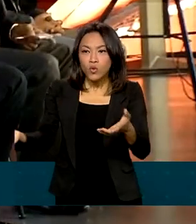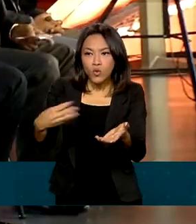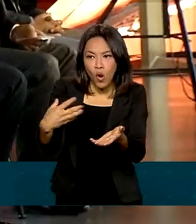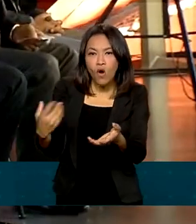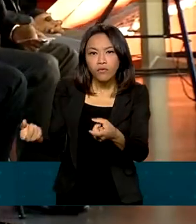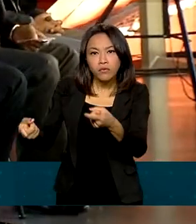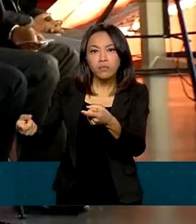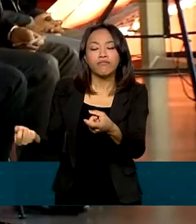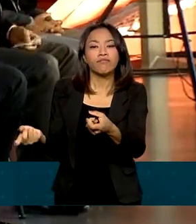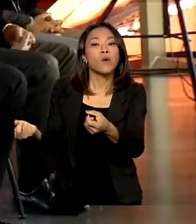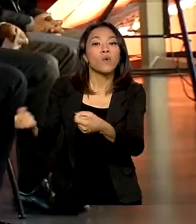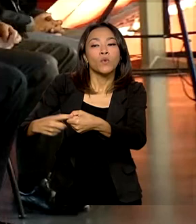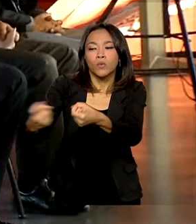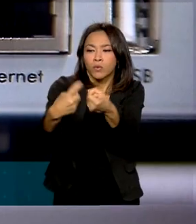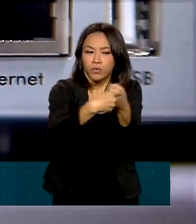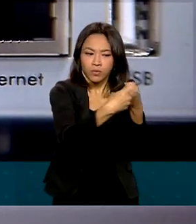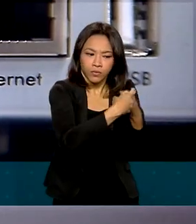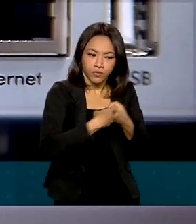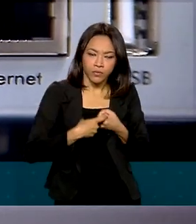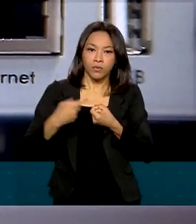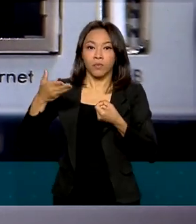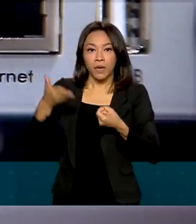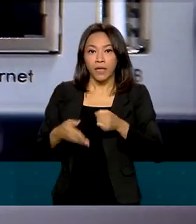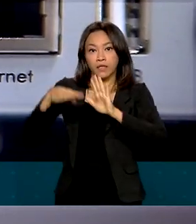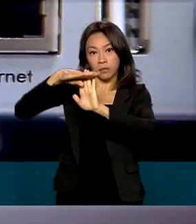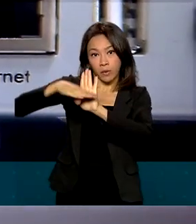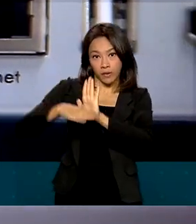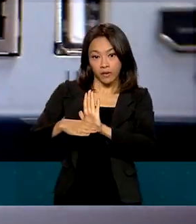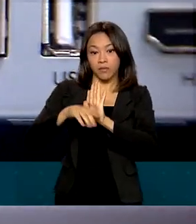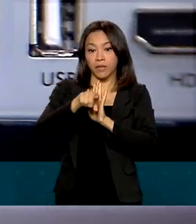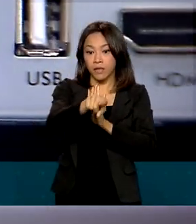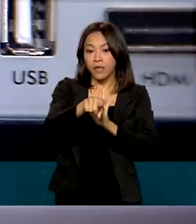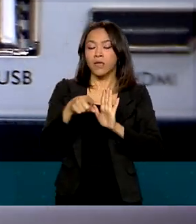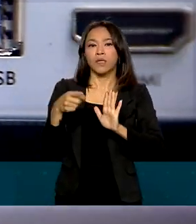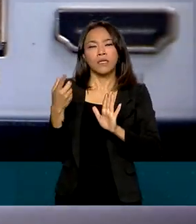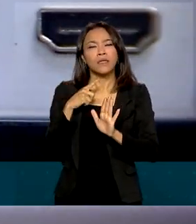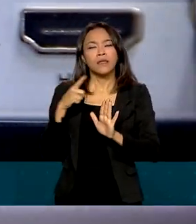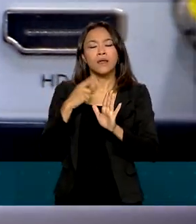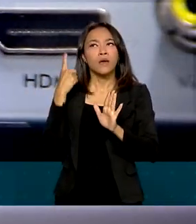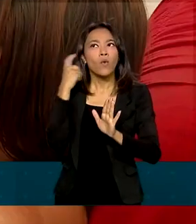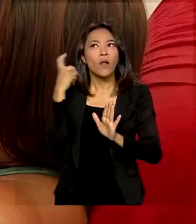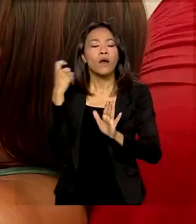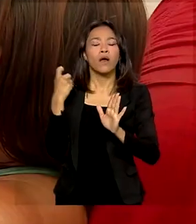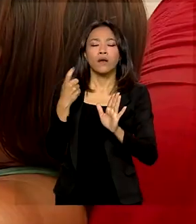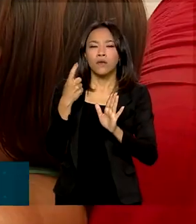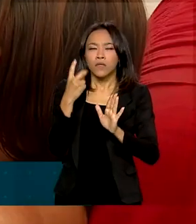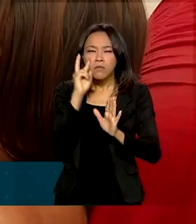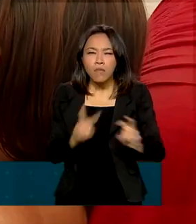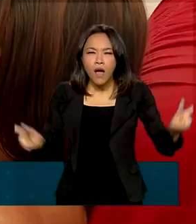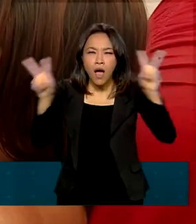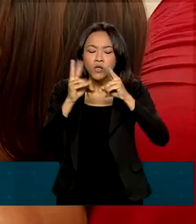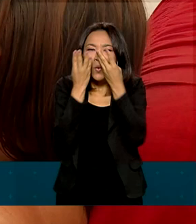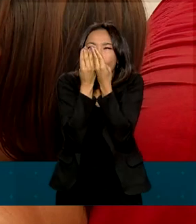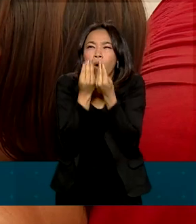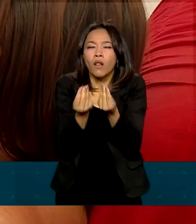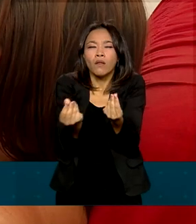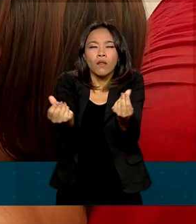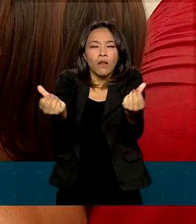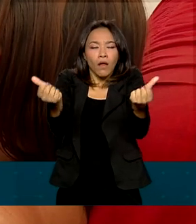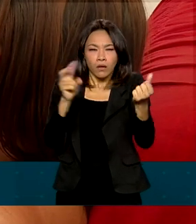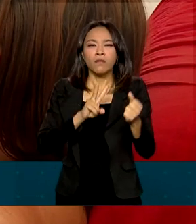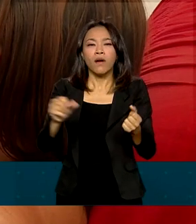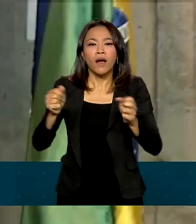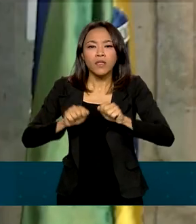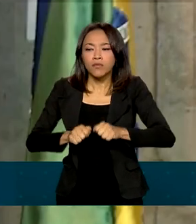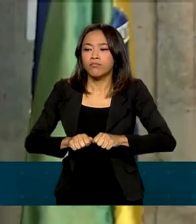ao programa Digitaliza Brasil, o acesso à TV aberta com alta definição de som e imagem vai chegar a todos os municípios